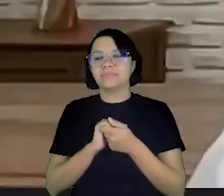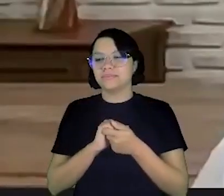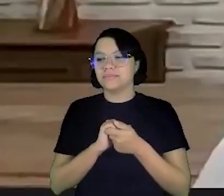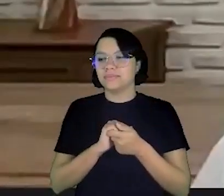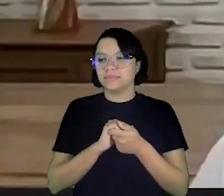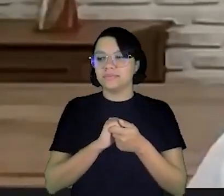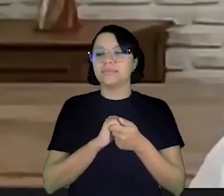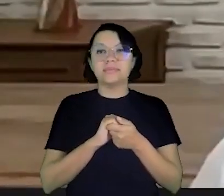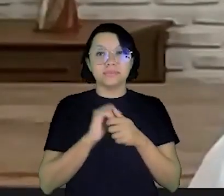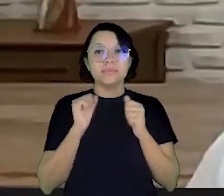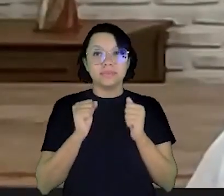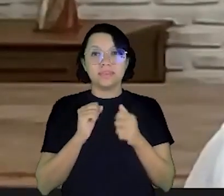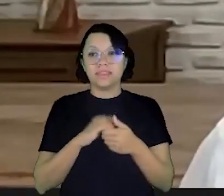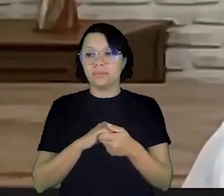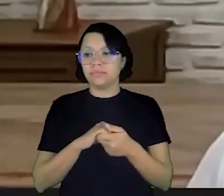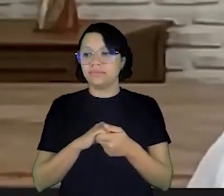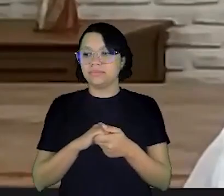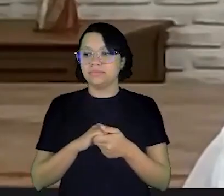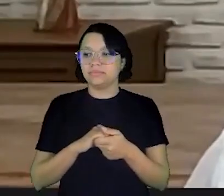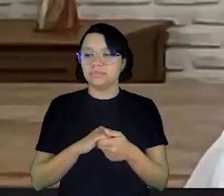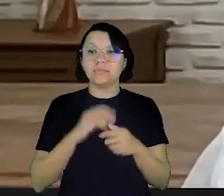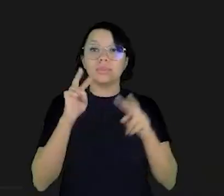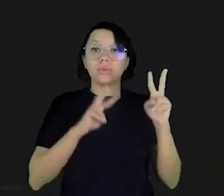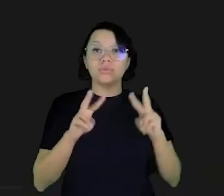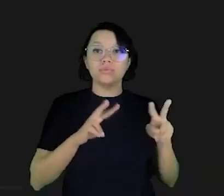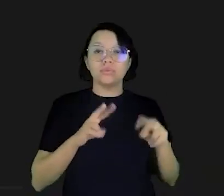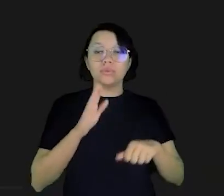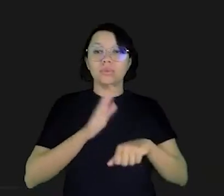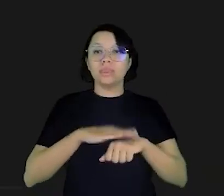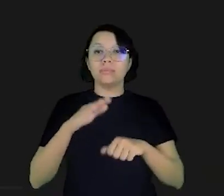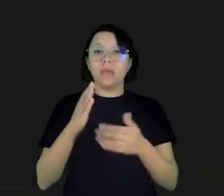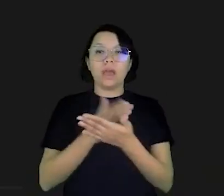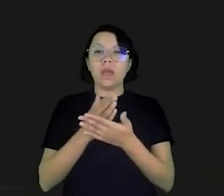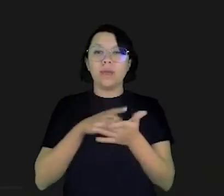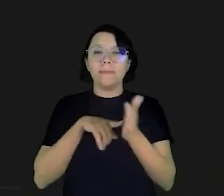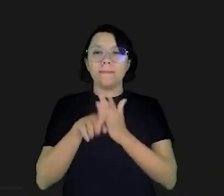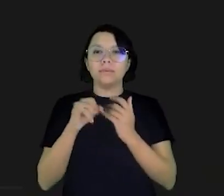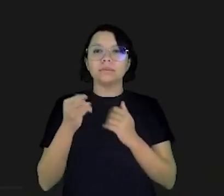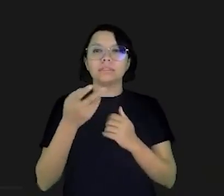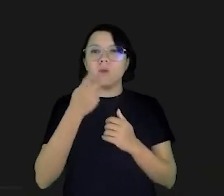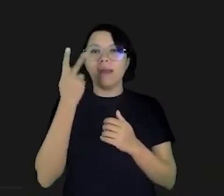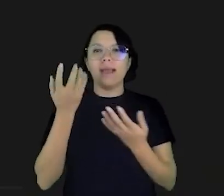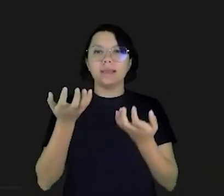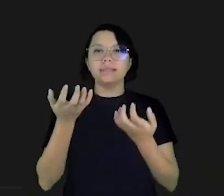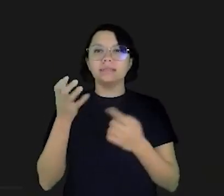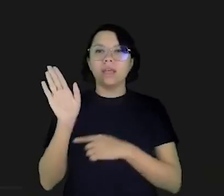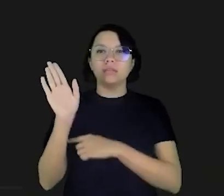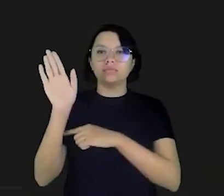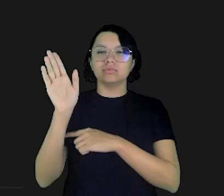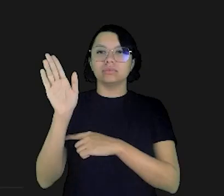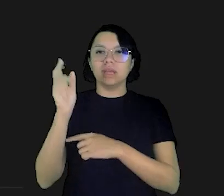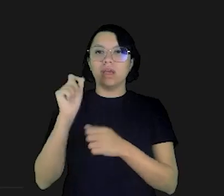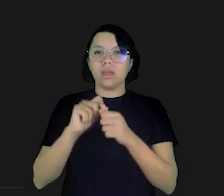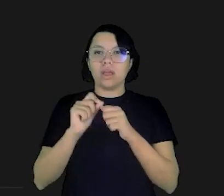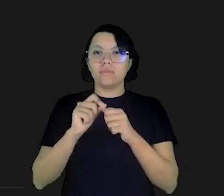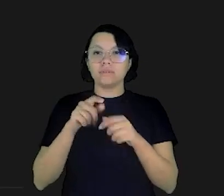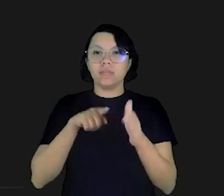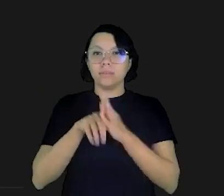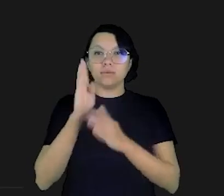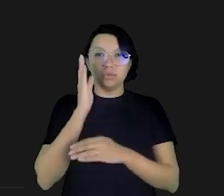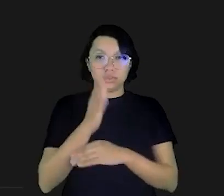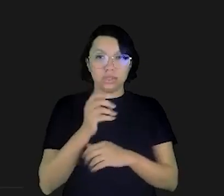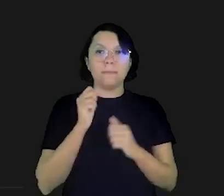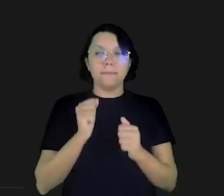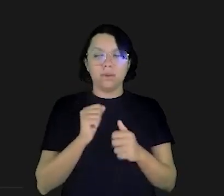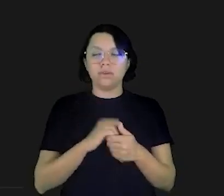Perfeito muito obrigado é isso aí Vou ler então mais algumas perguntas se alguém quiser levantar a mão e fazer